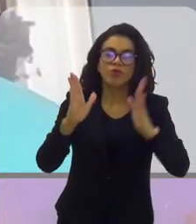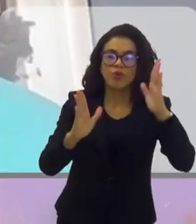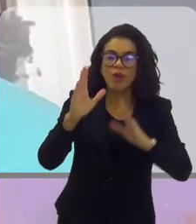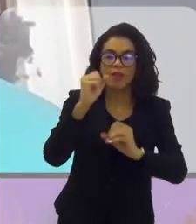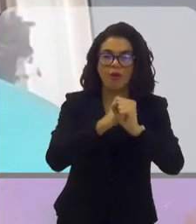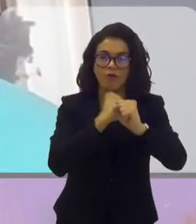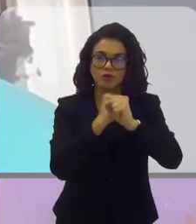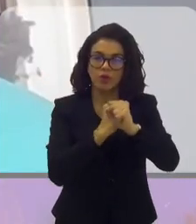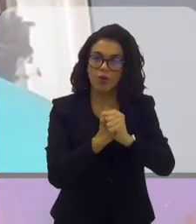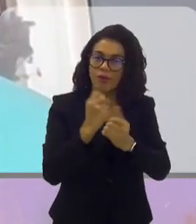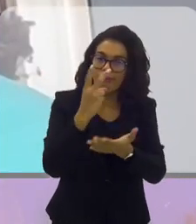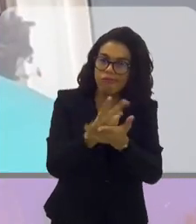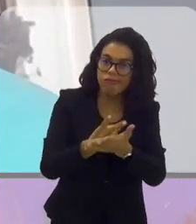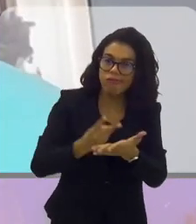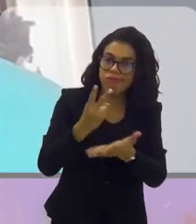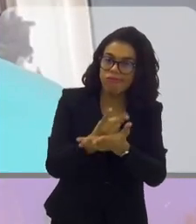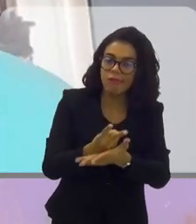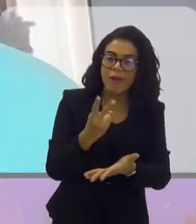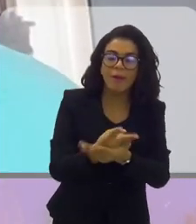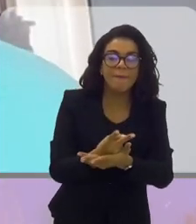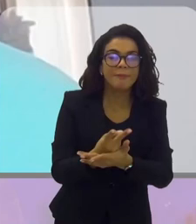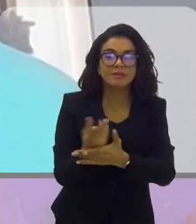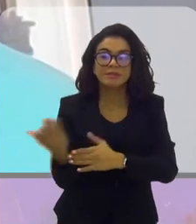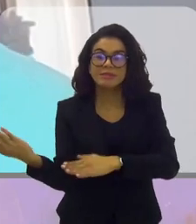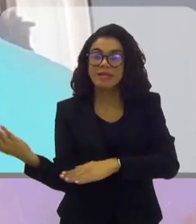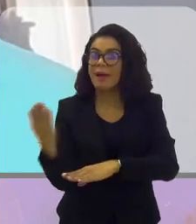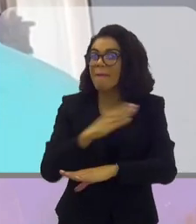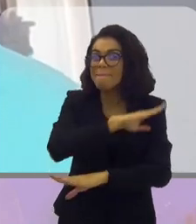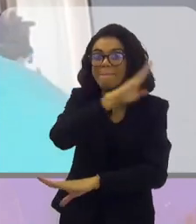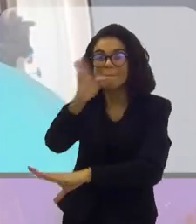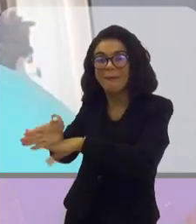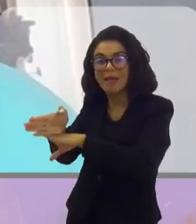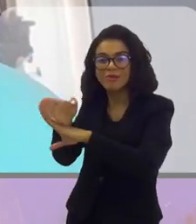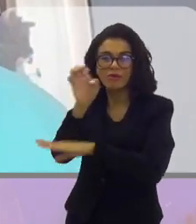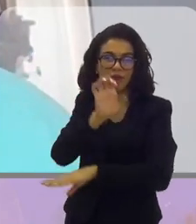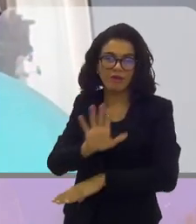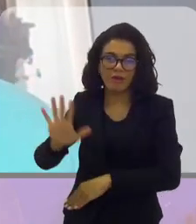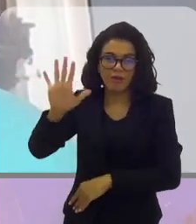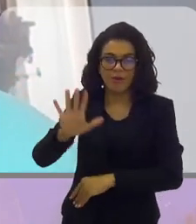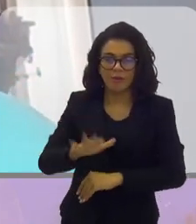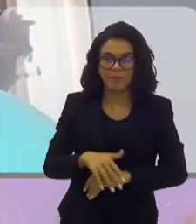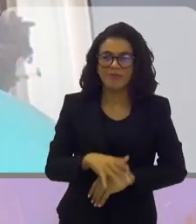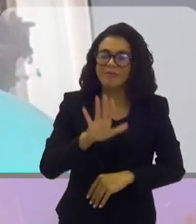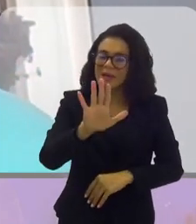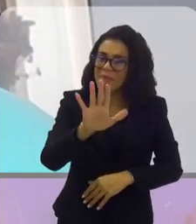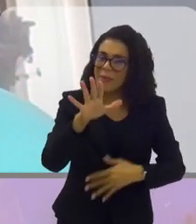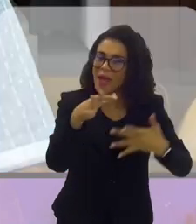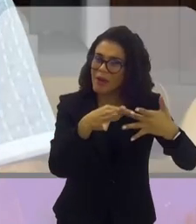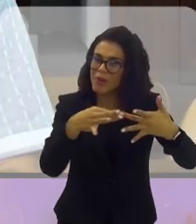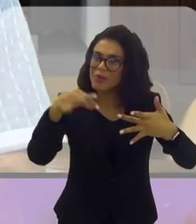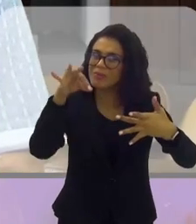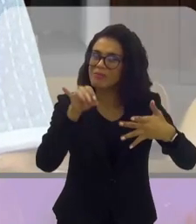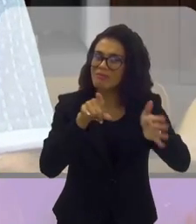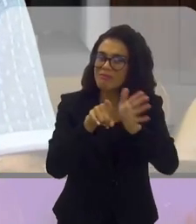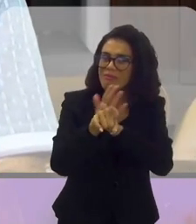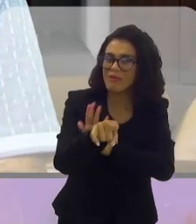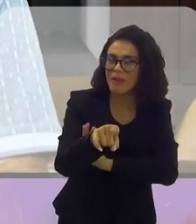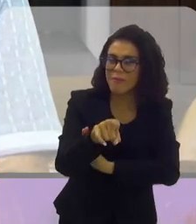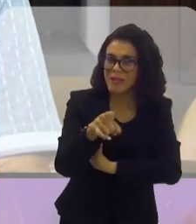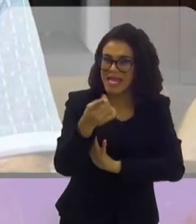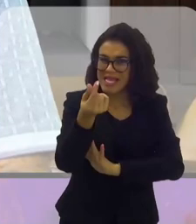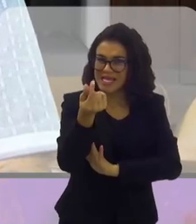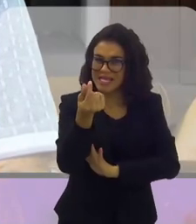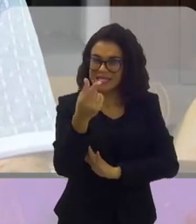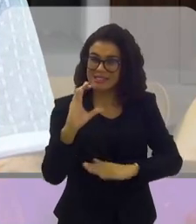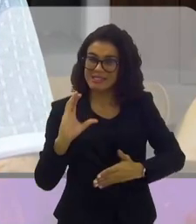construção e na manutenção tem que ser muito mais pesado do que vem sendo até hoje. Mas aí é um detalhe que eu vou te perguntar.